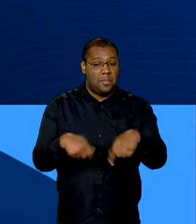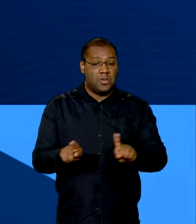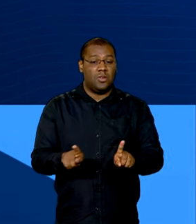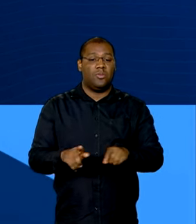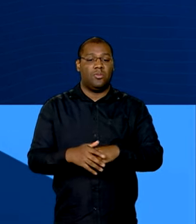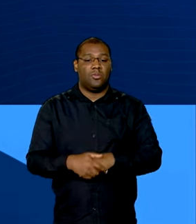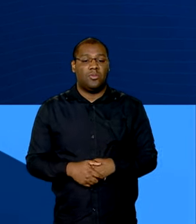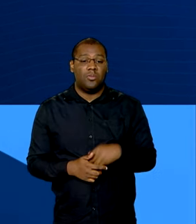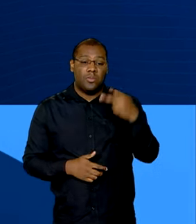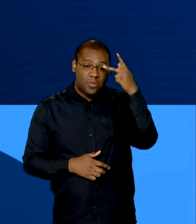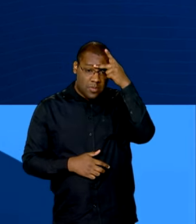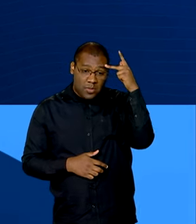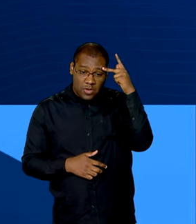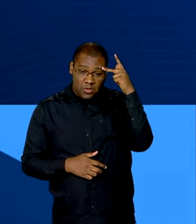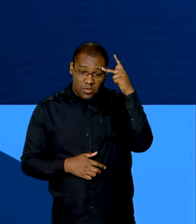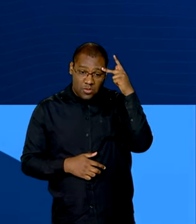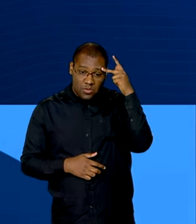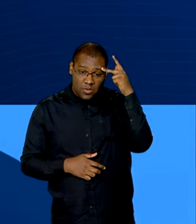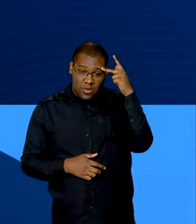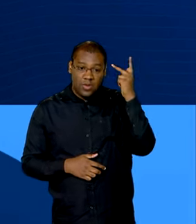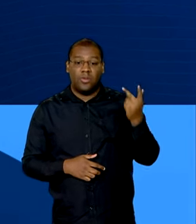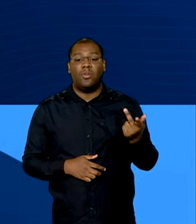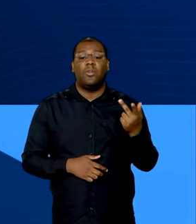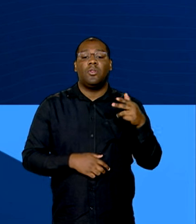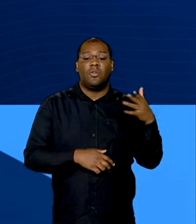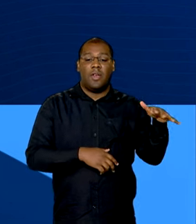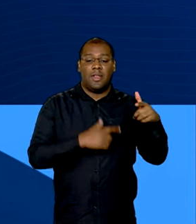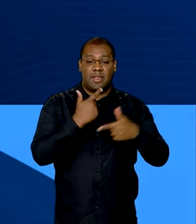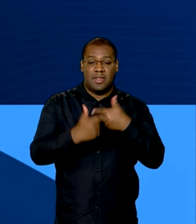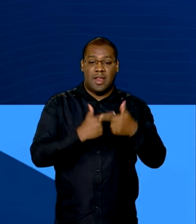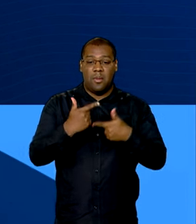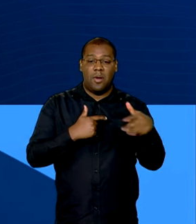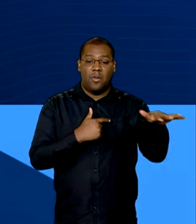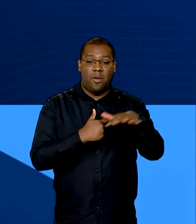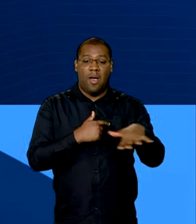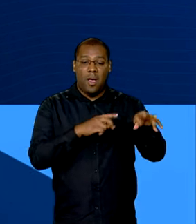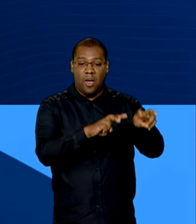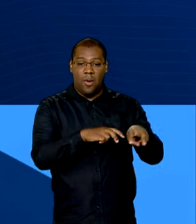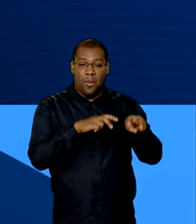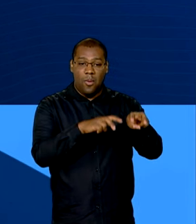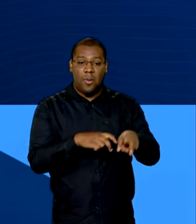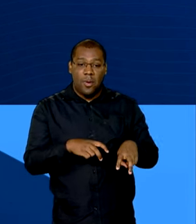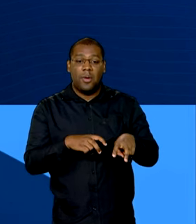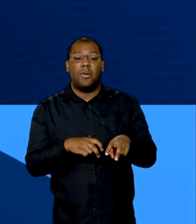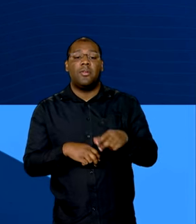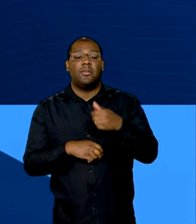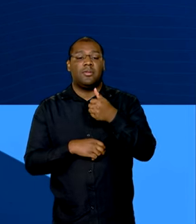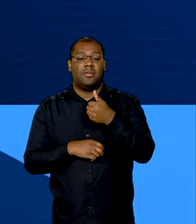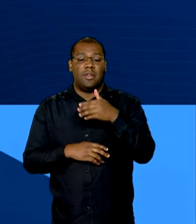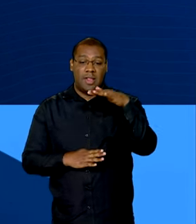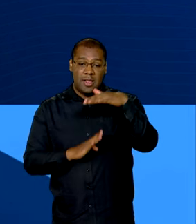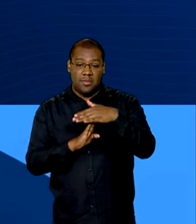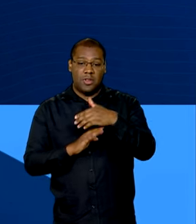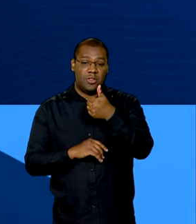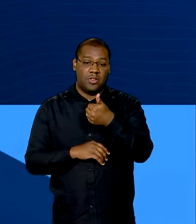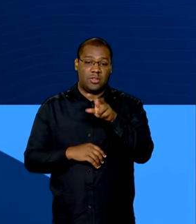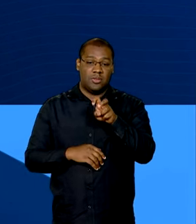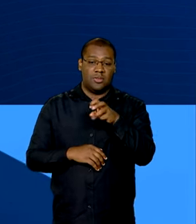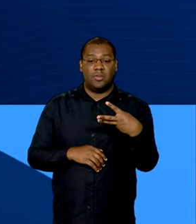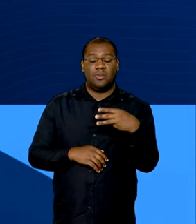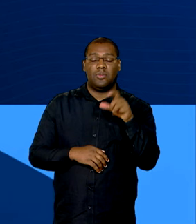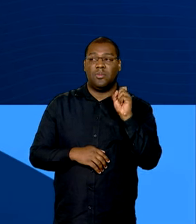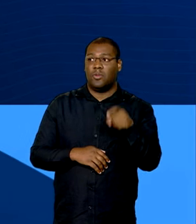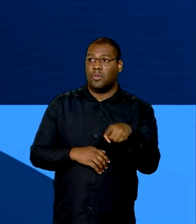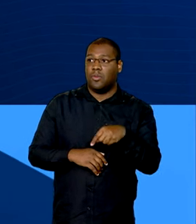Quem obteve receita bruta na atividade rural em valor acima do limite. Quem teve a posse ou